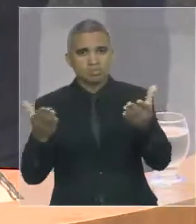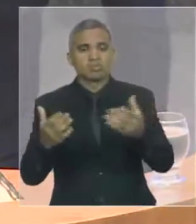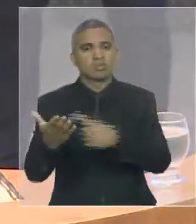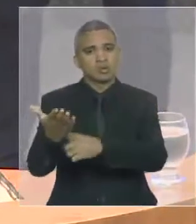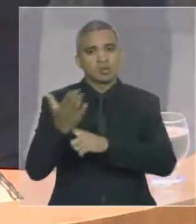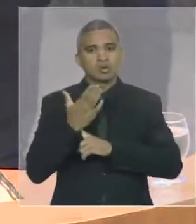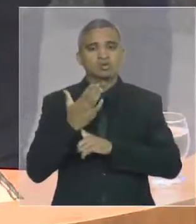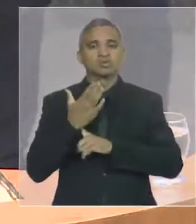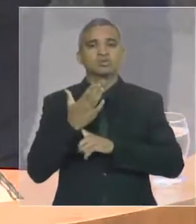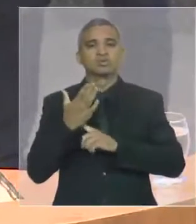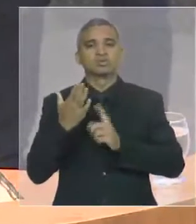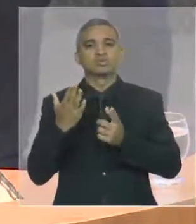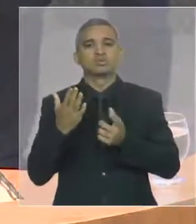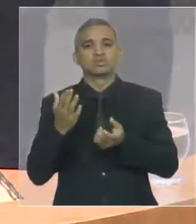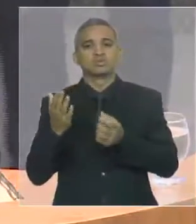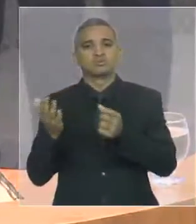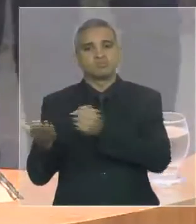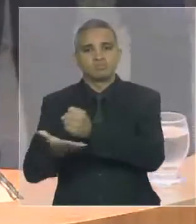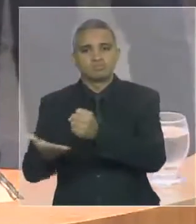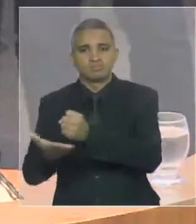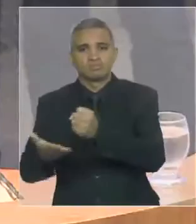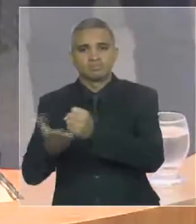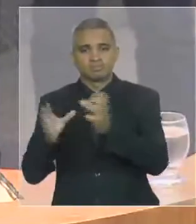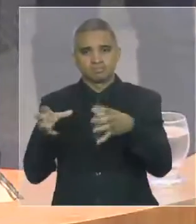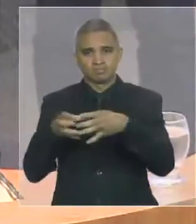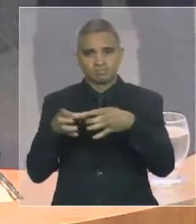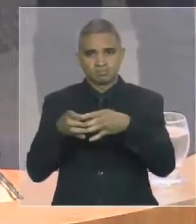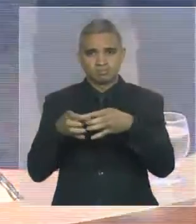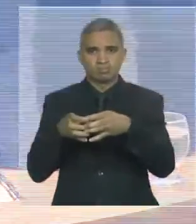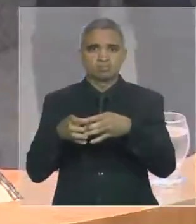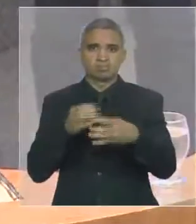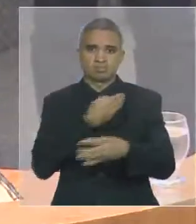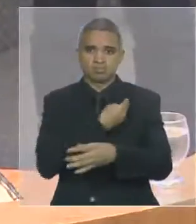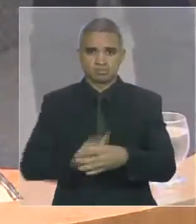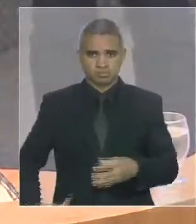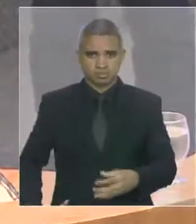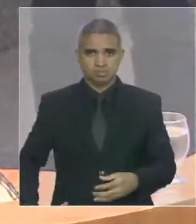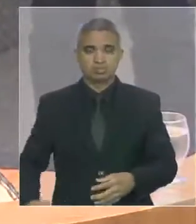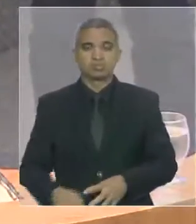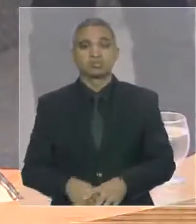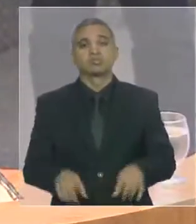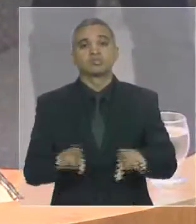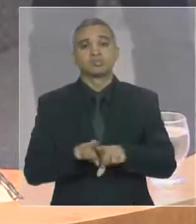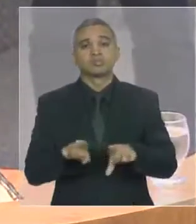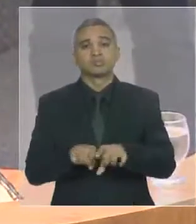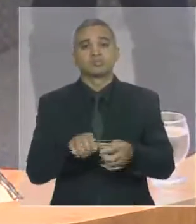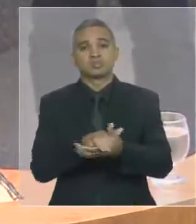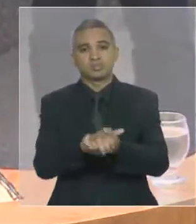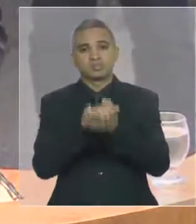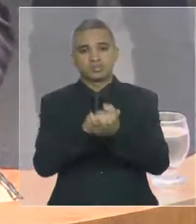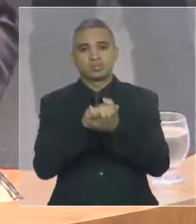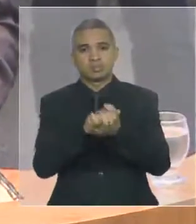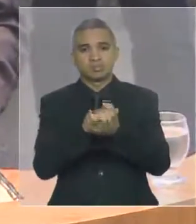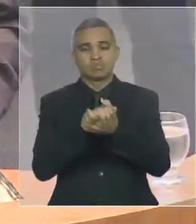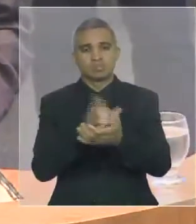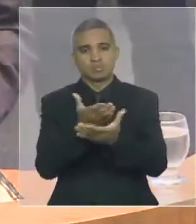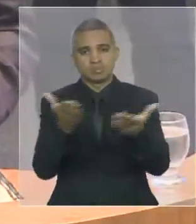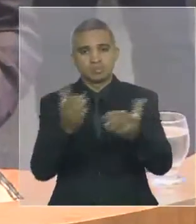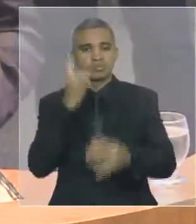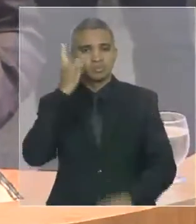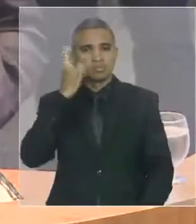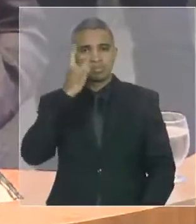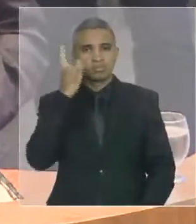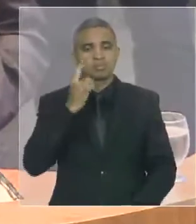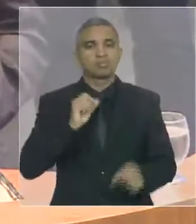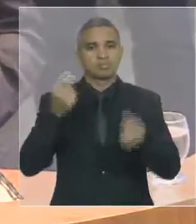parlamentar do governo. Quero cumprimentar também os ilustres deputados que militam na oposição, a